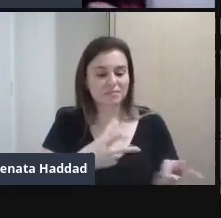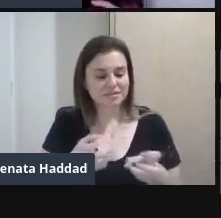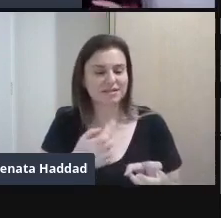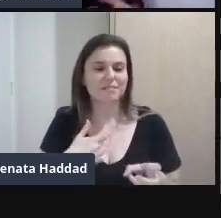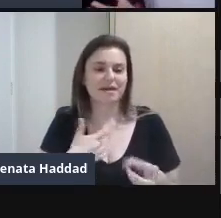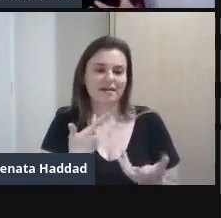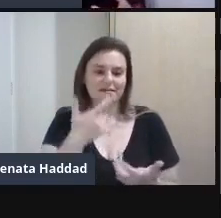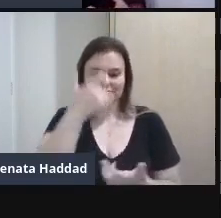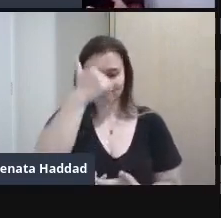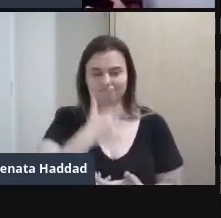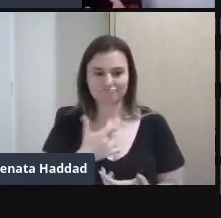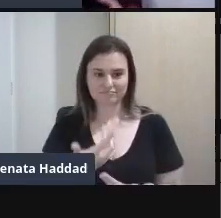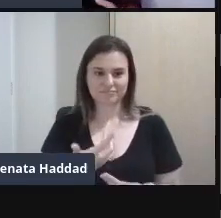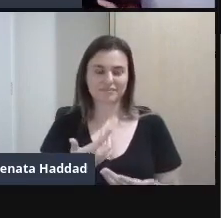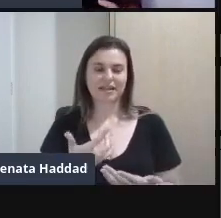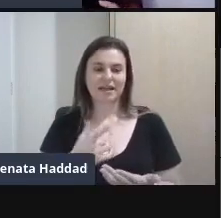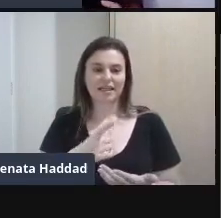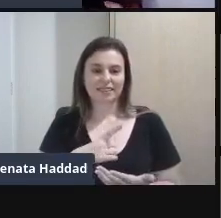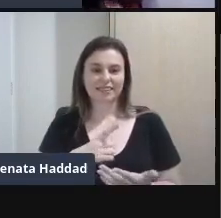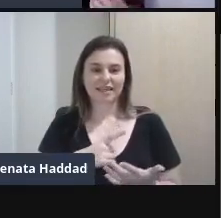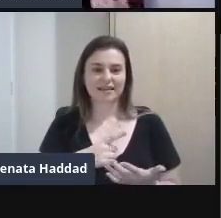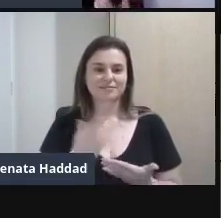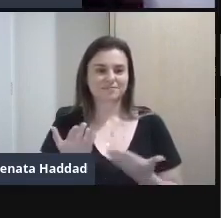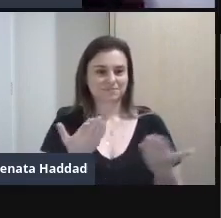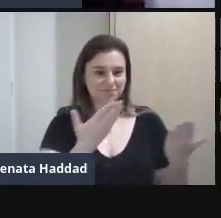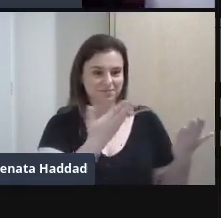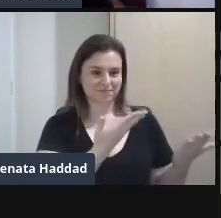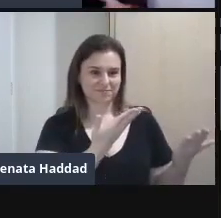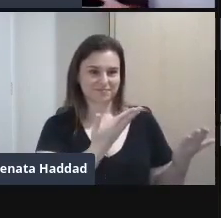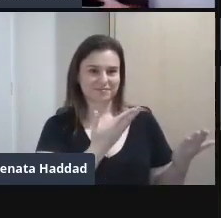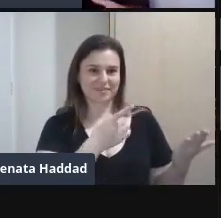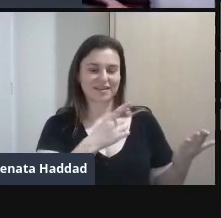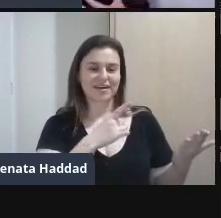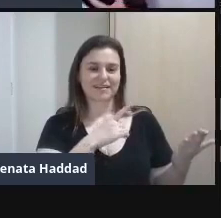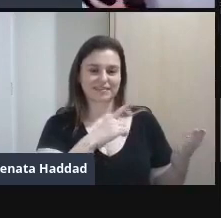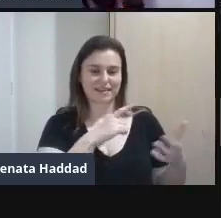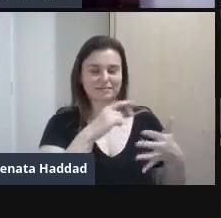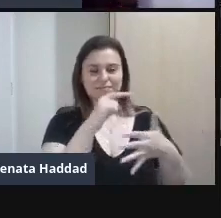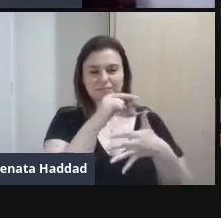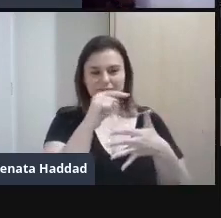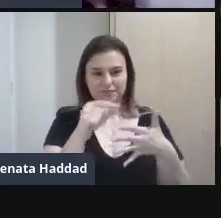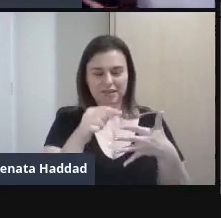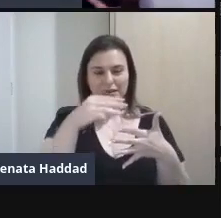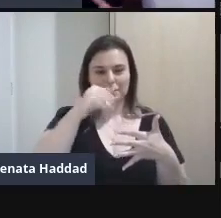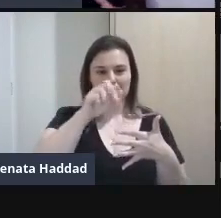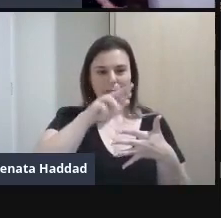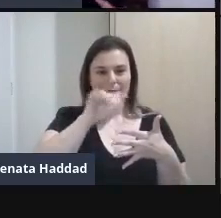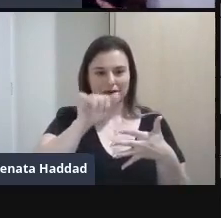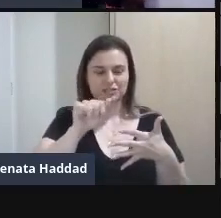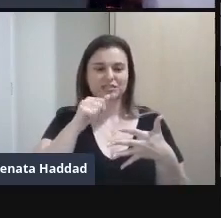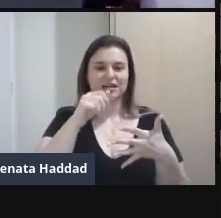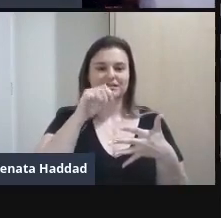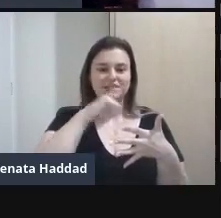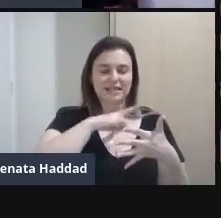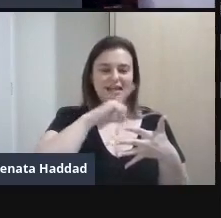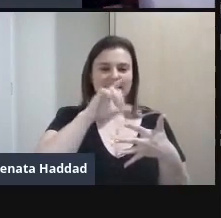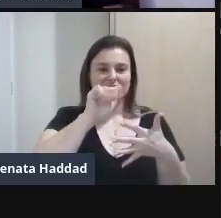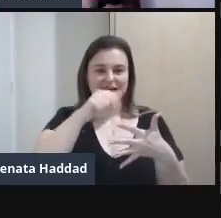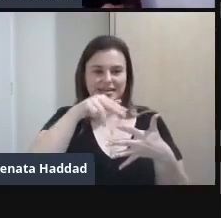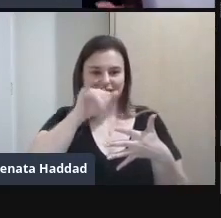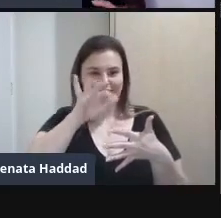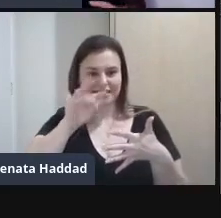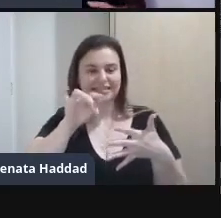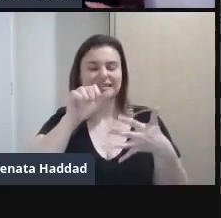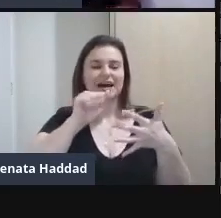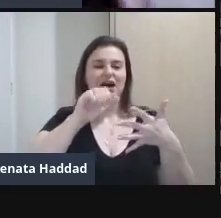Nessa imagem Aqui do lado Da obra dela A gente tem O Mário de Andrade A gente tem A Anitta A gente tem O Oswaldo de